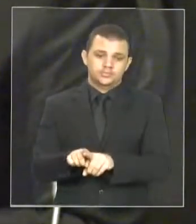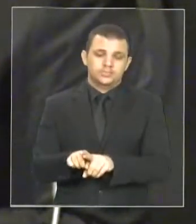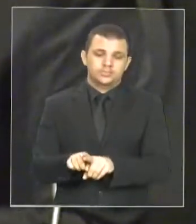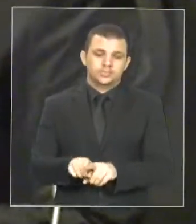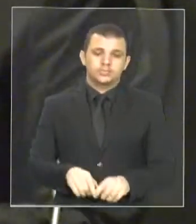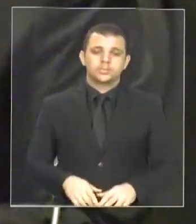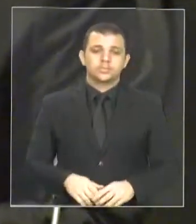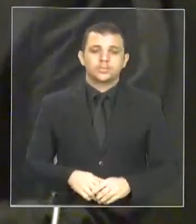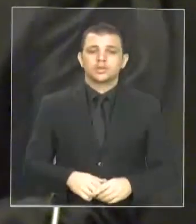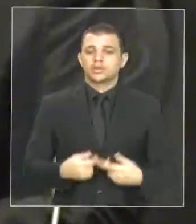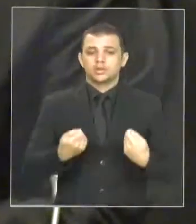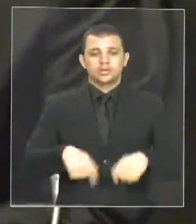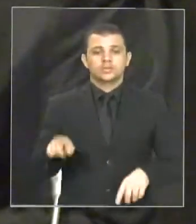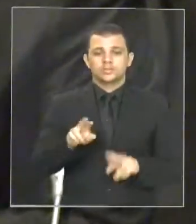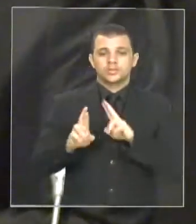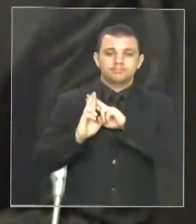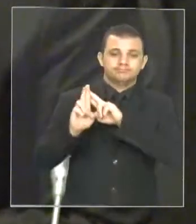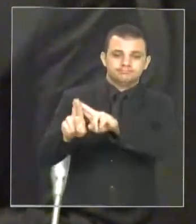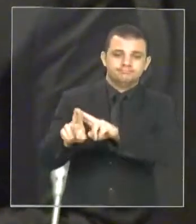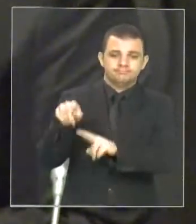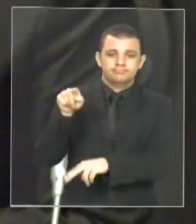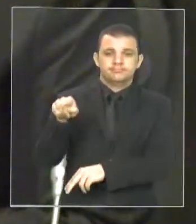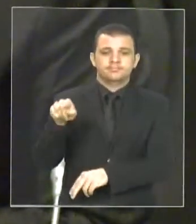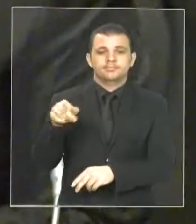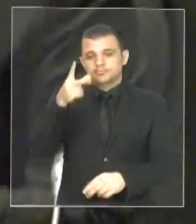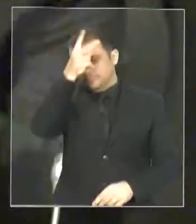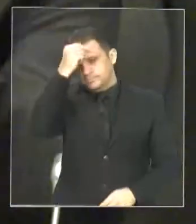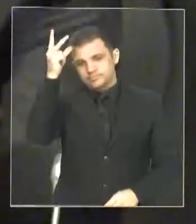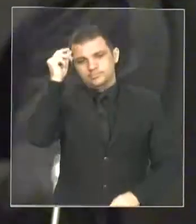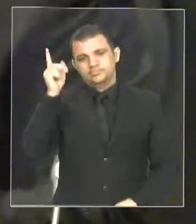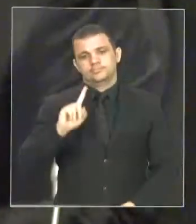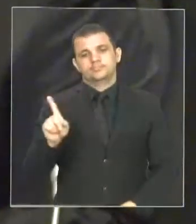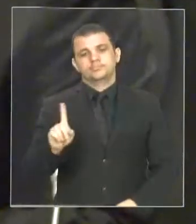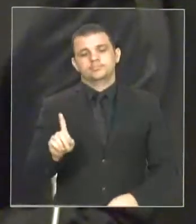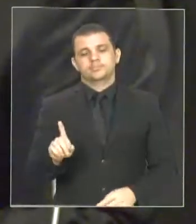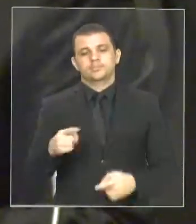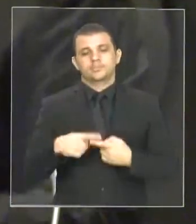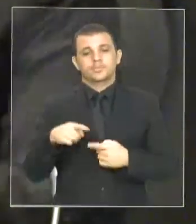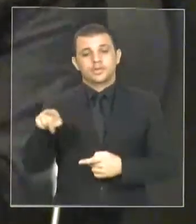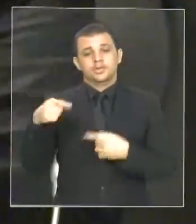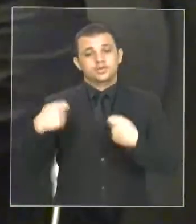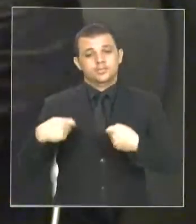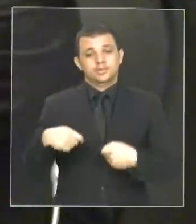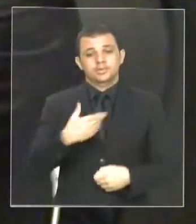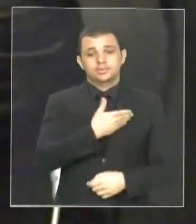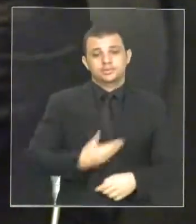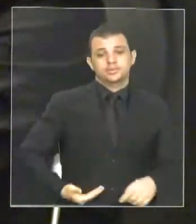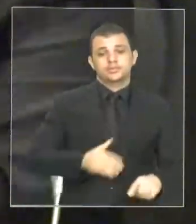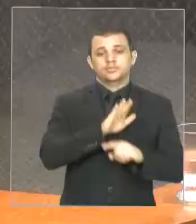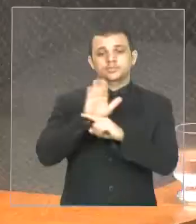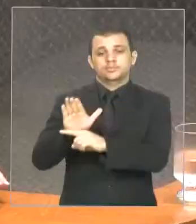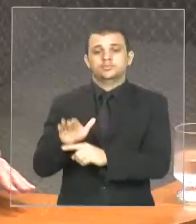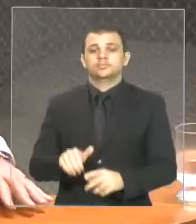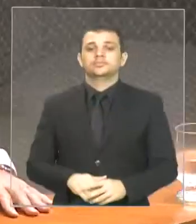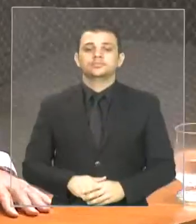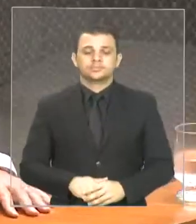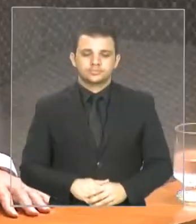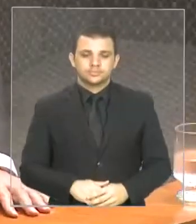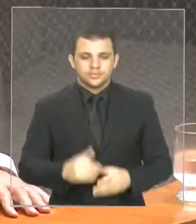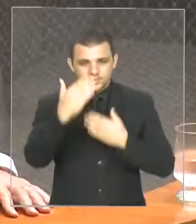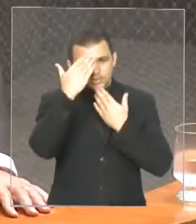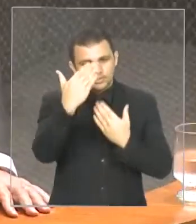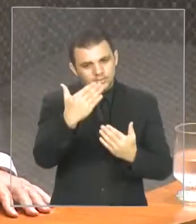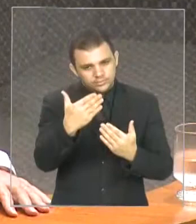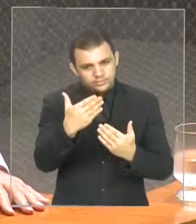do governo do estado e não mais agora recaindo sobre os ombros dos municípios que precisam mais do que nunca da ajuda do deputado Marques. Eu agradeço a